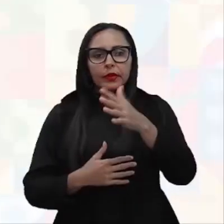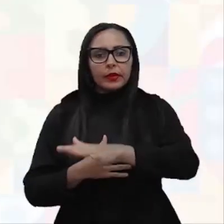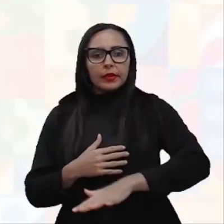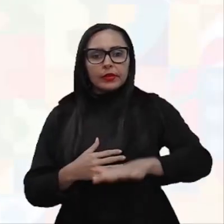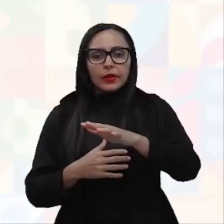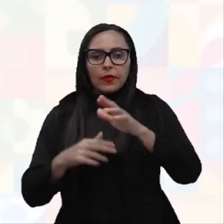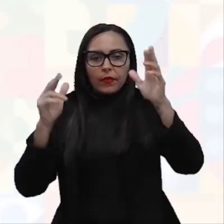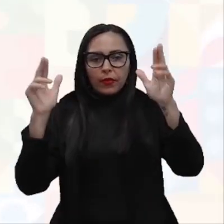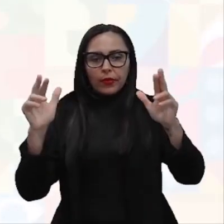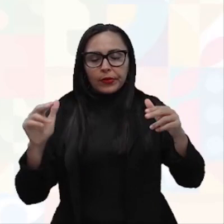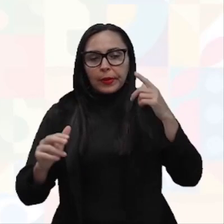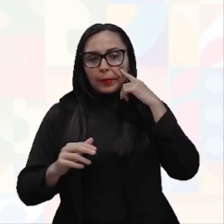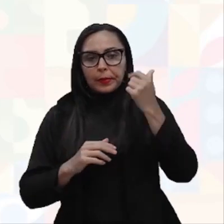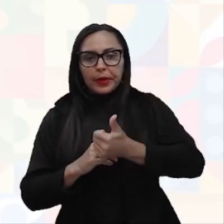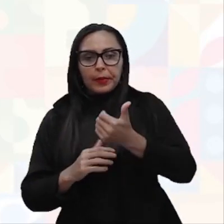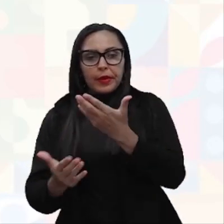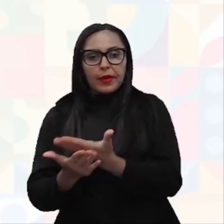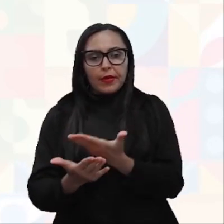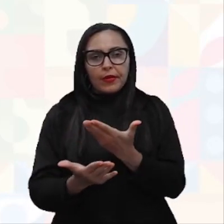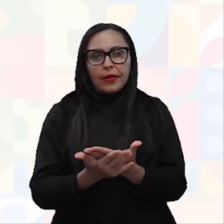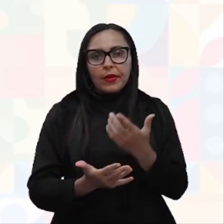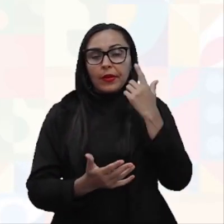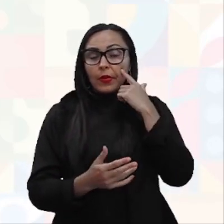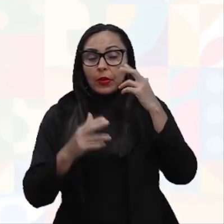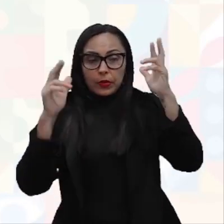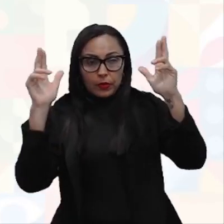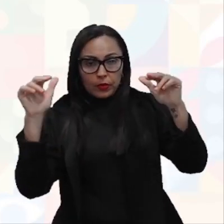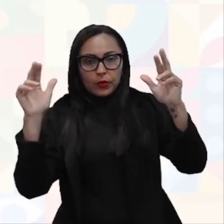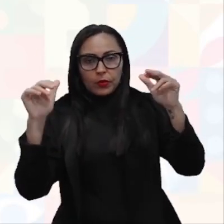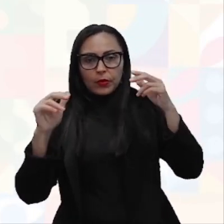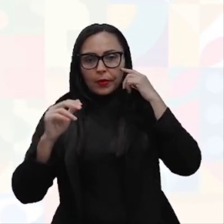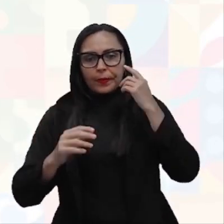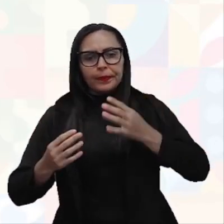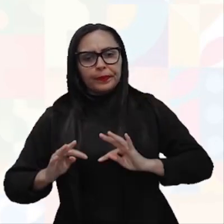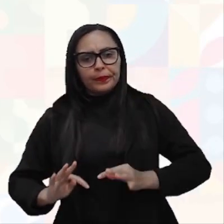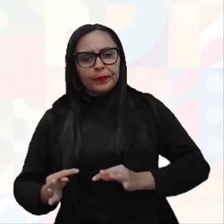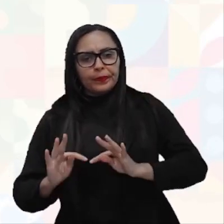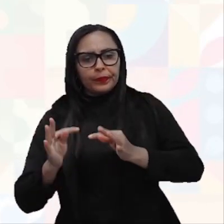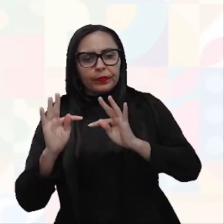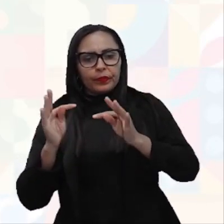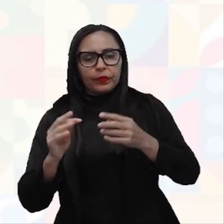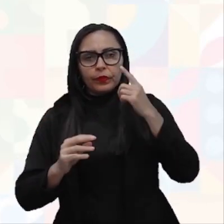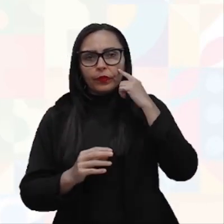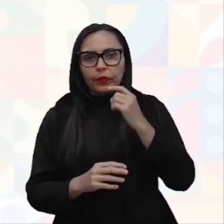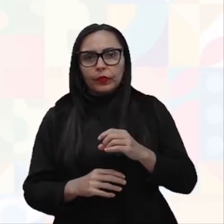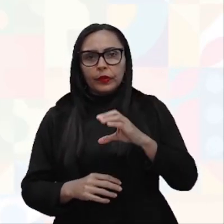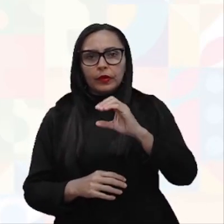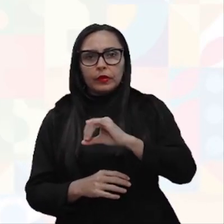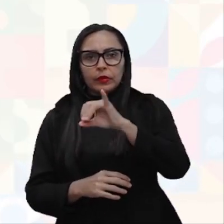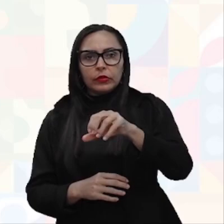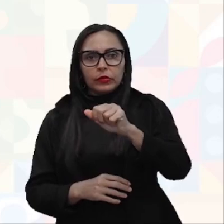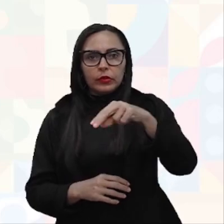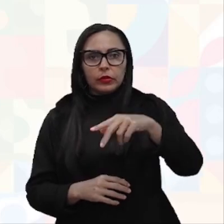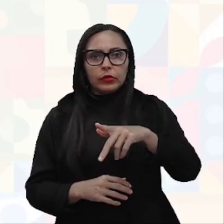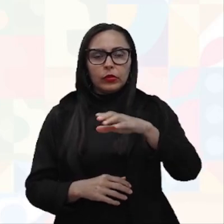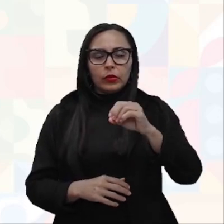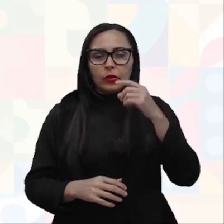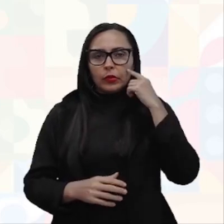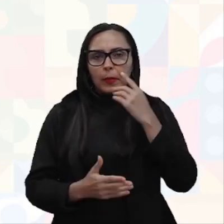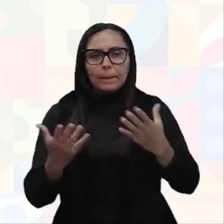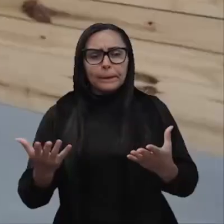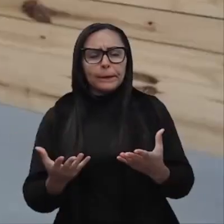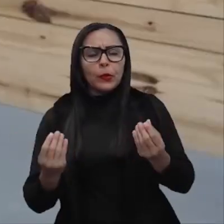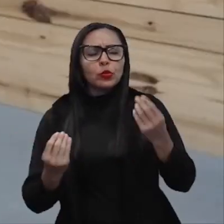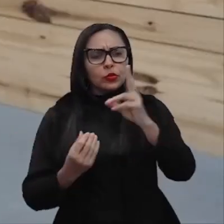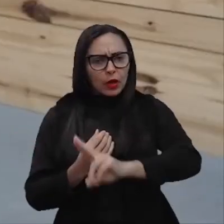o assunto, a tecnologia chamada Django. É um framework muito utilizado no